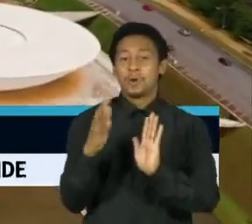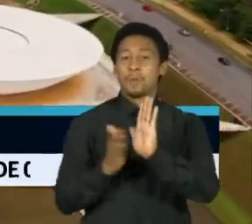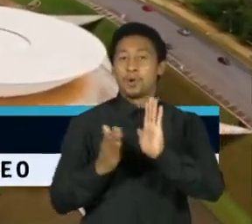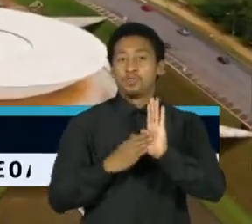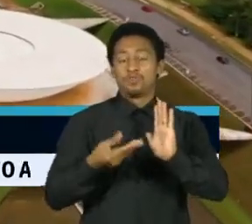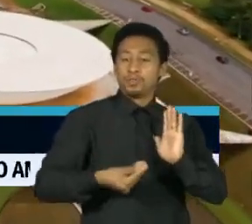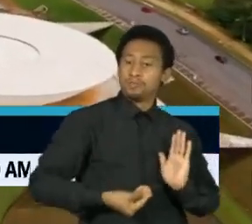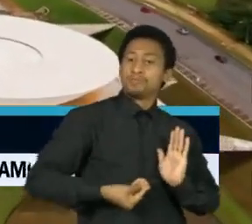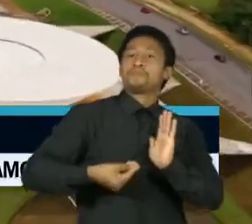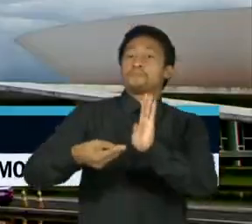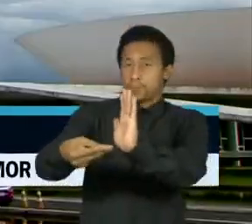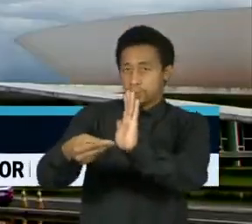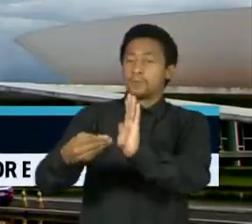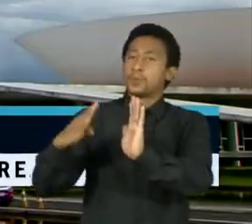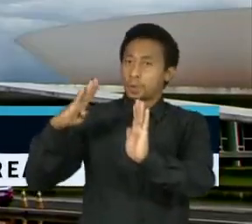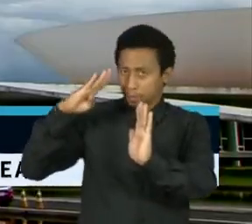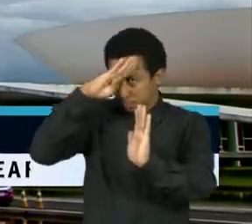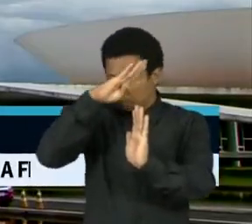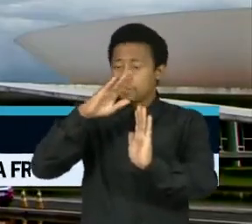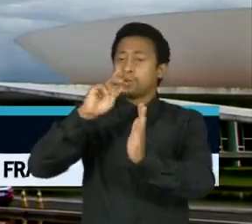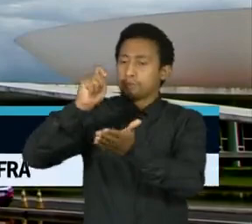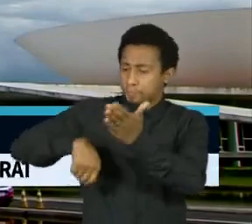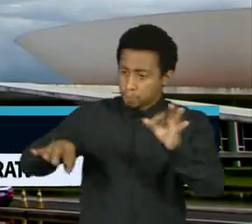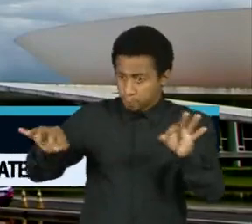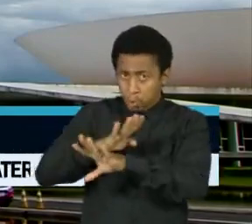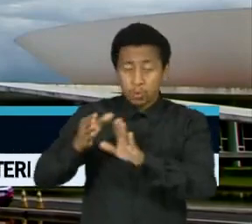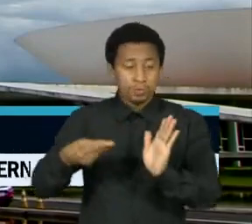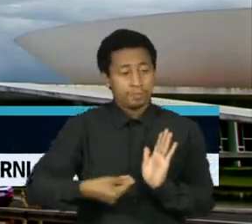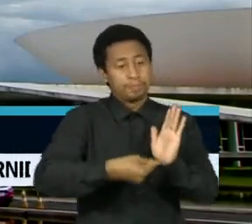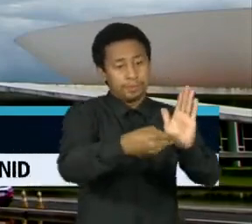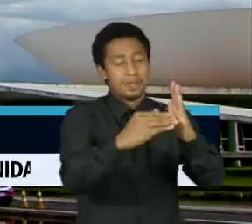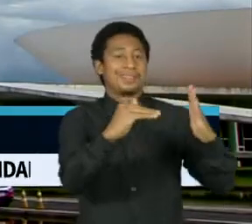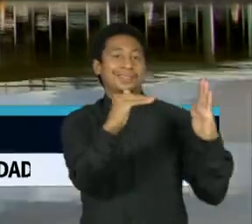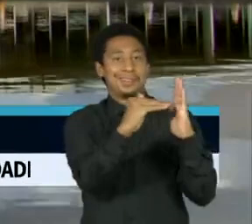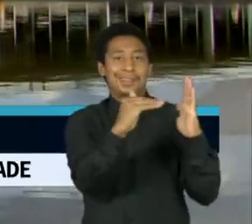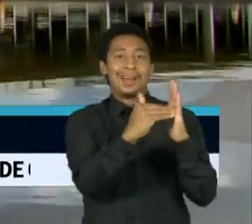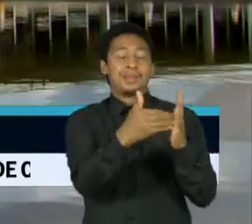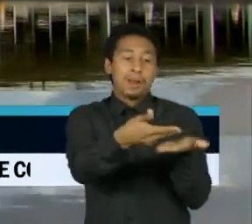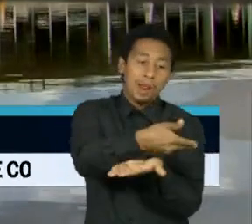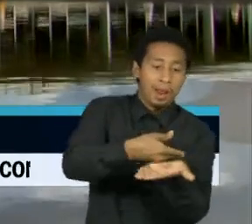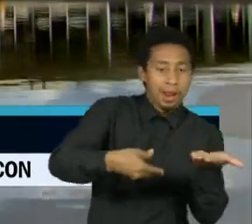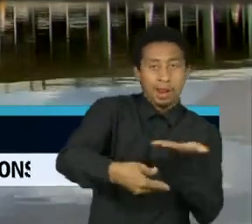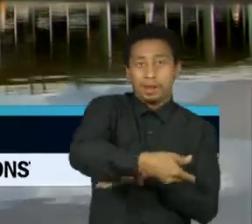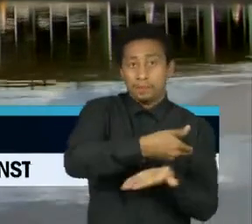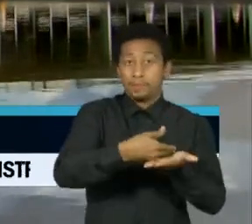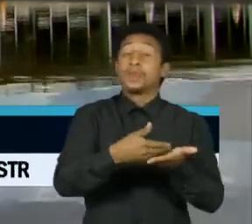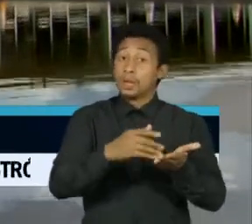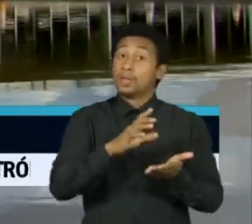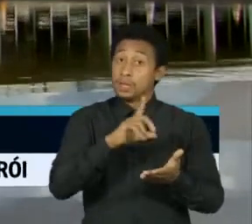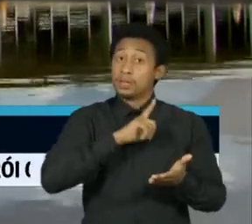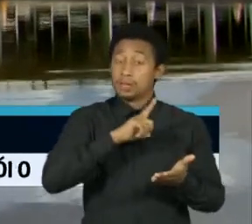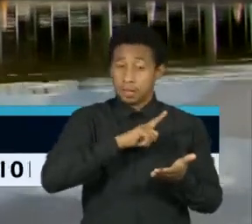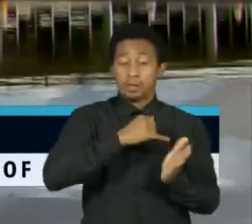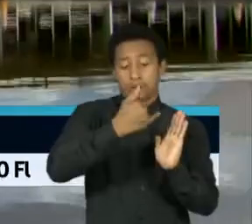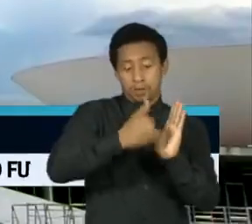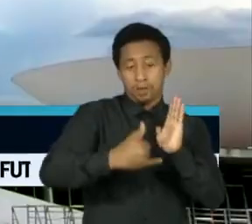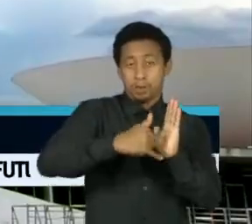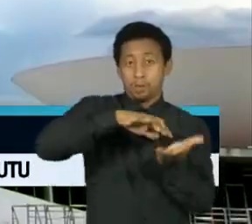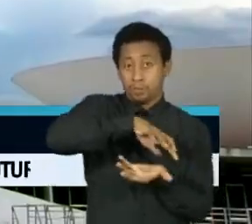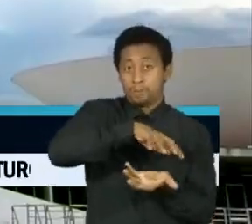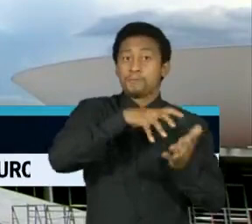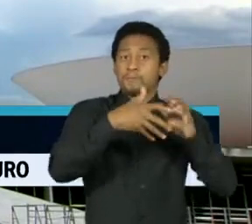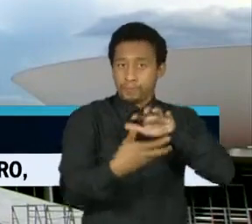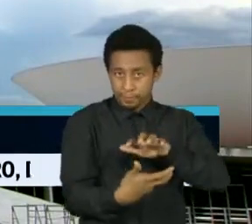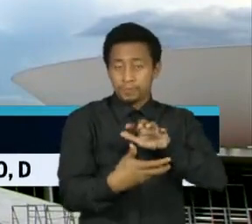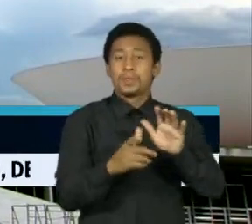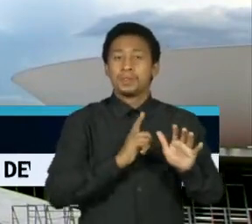Congresso na semana passada. Doze deles tramitam no Senado. Entre eles está a reforma tributária, que unifica impostos